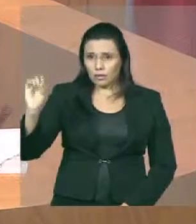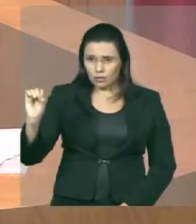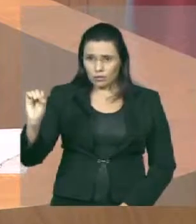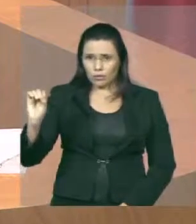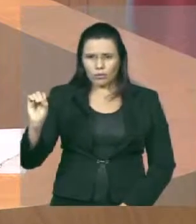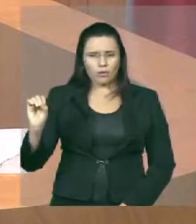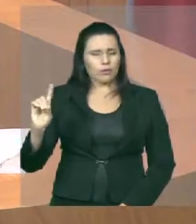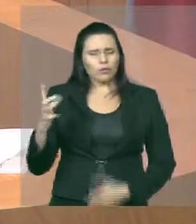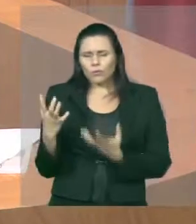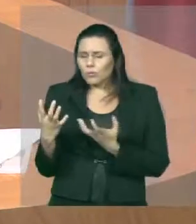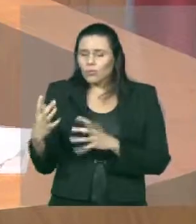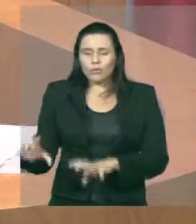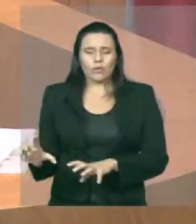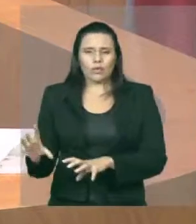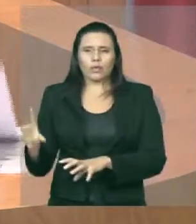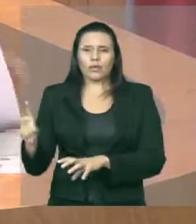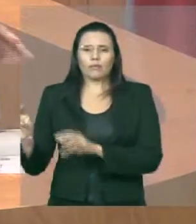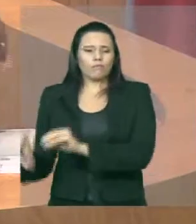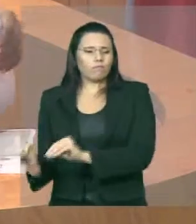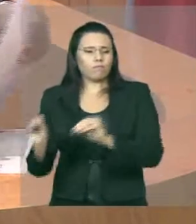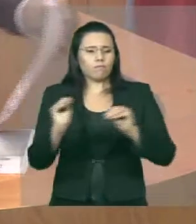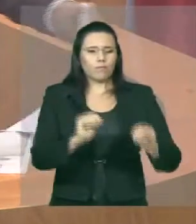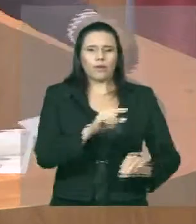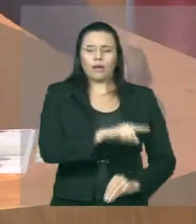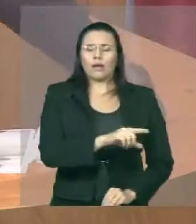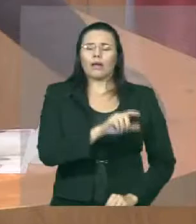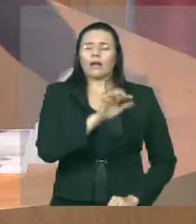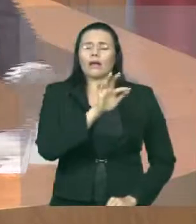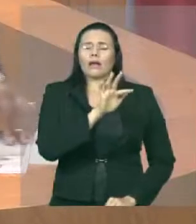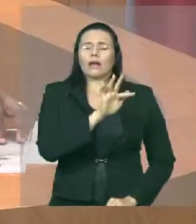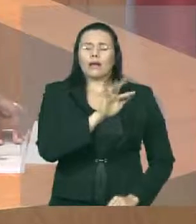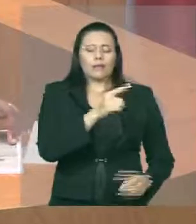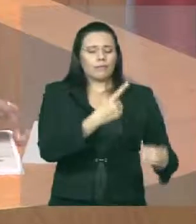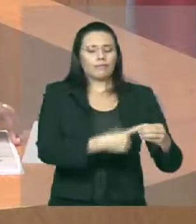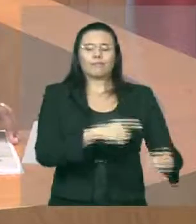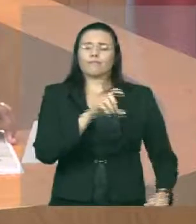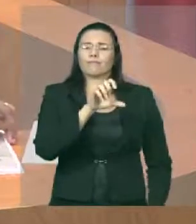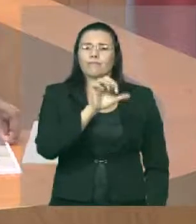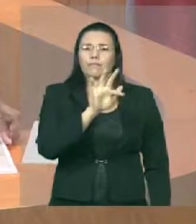Me pega o celular aqui em cima, me pega, por favor. Alguém pega o celular em cima.